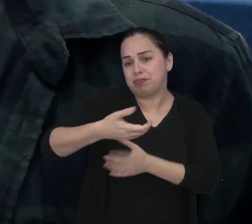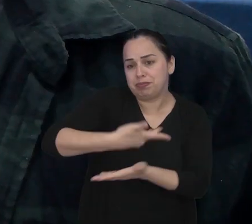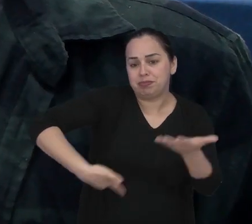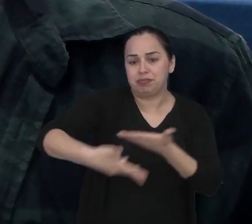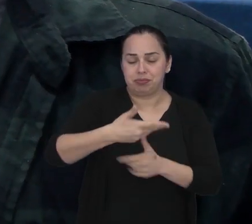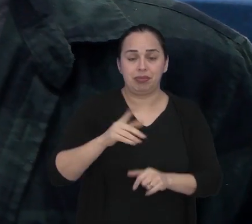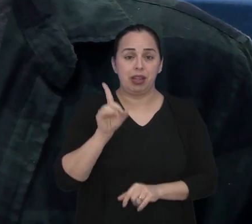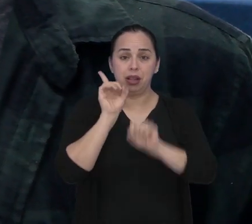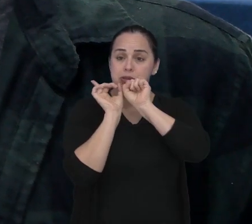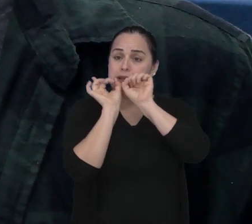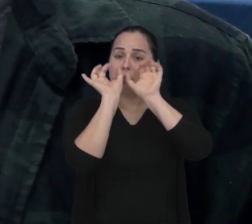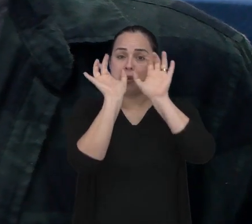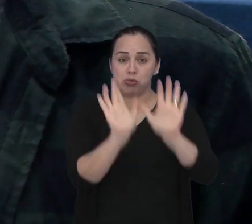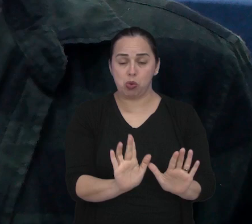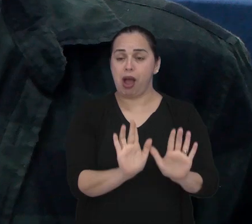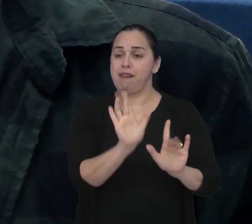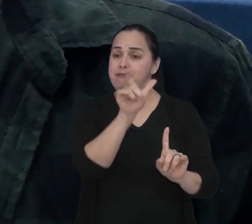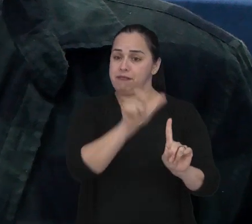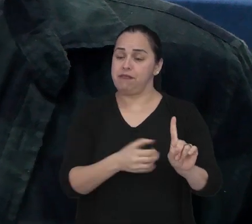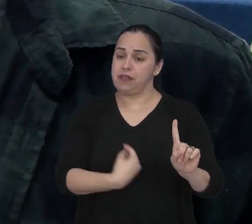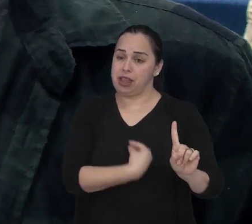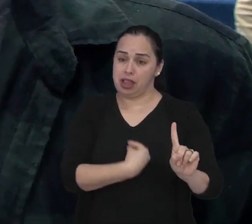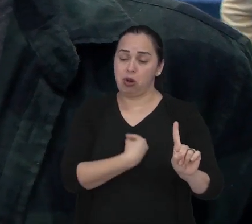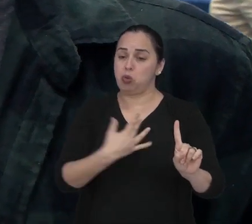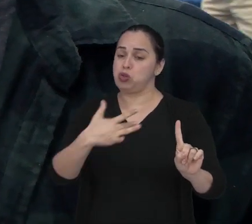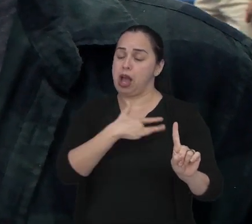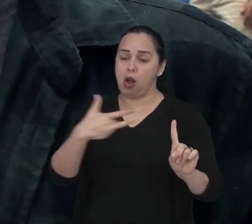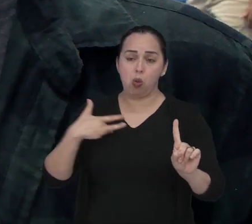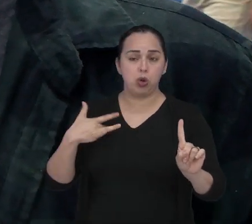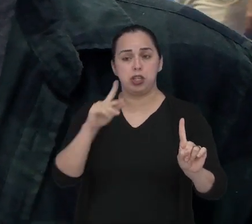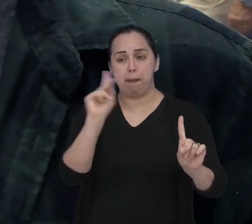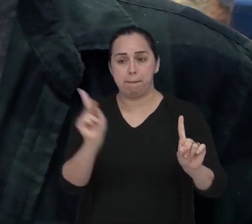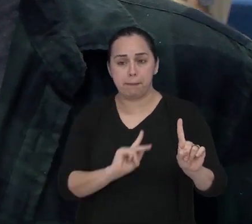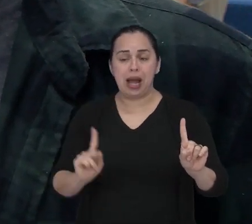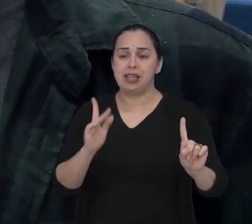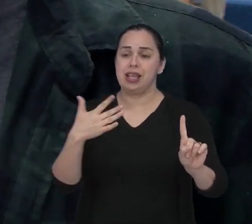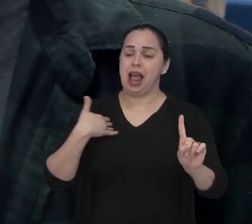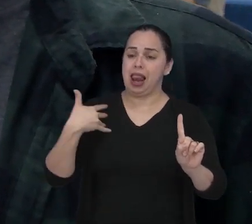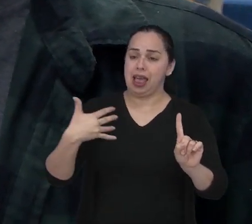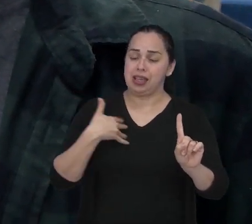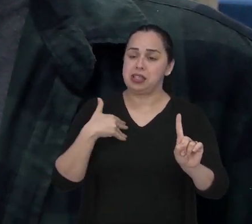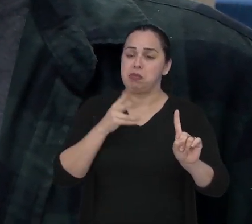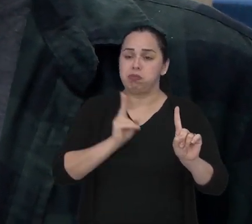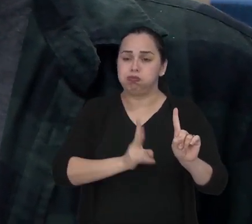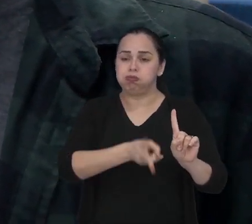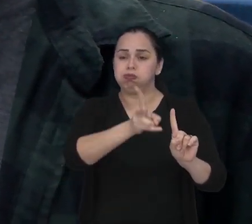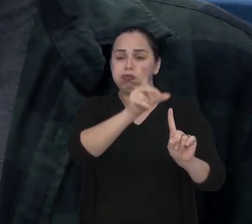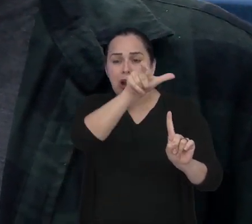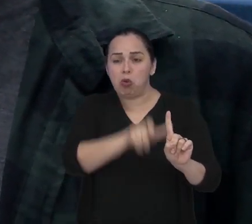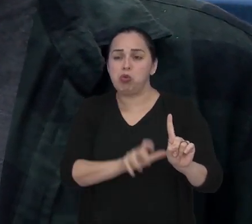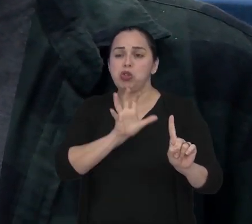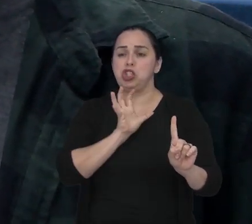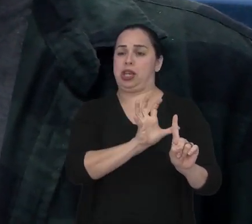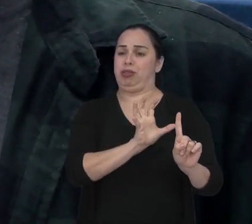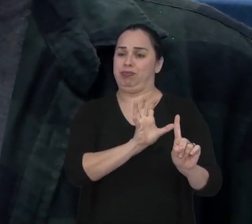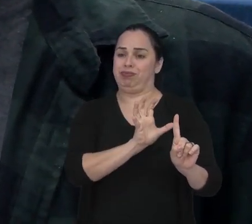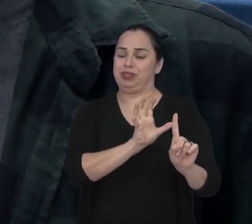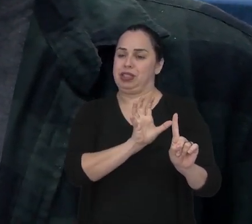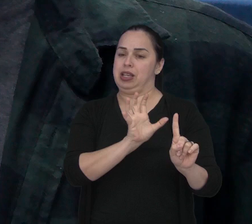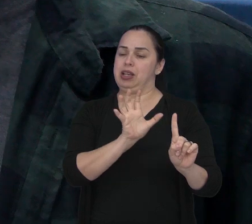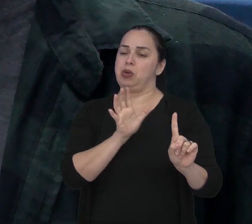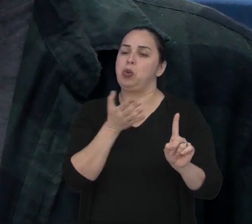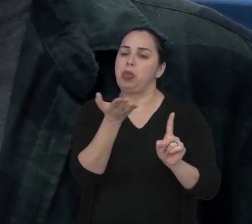Que Deus possa abençoar cada vez mais a vida dele com muita saúde, paz e alegria, e continue sempre essa pessoa